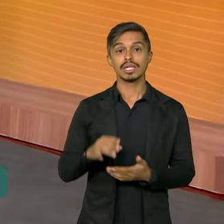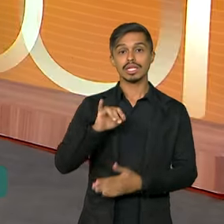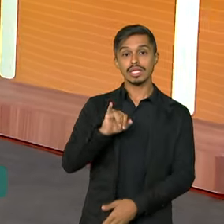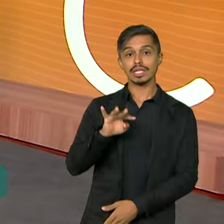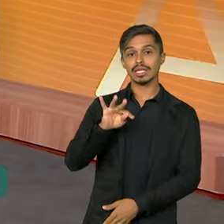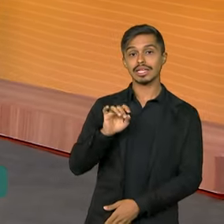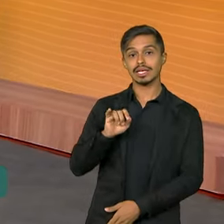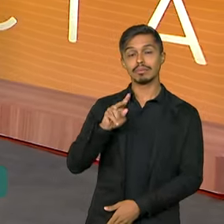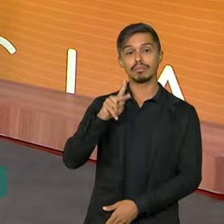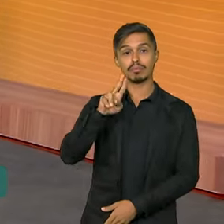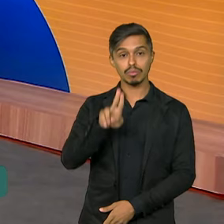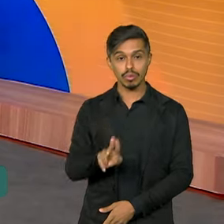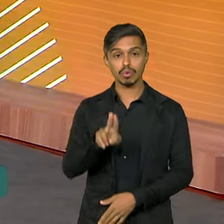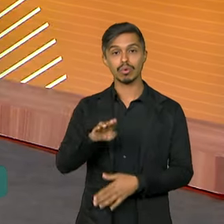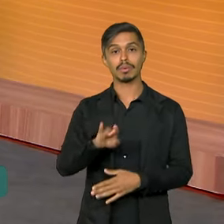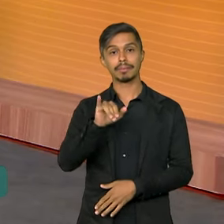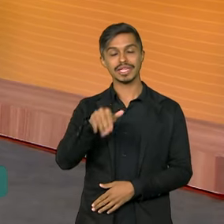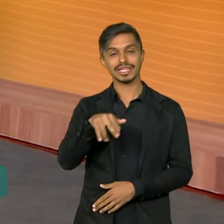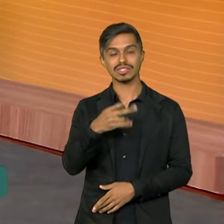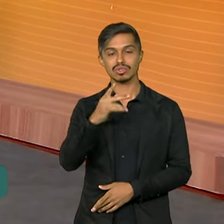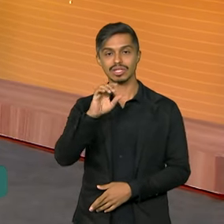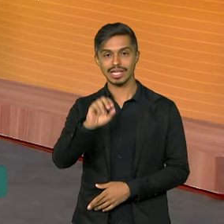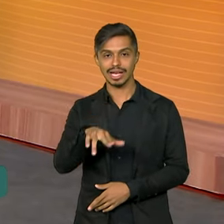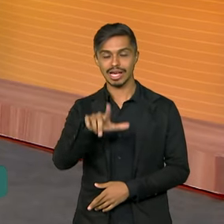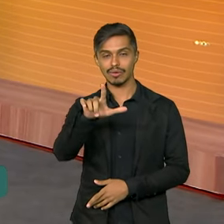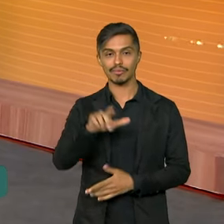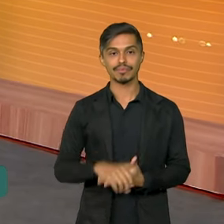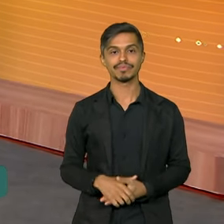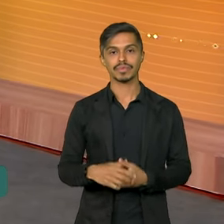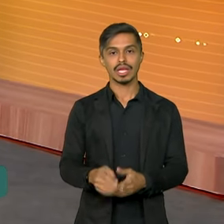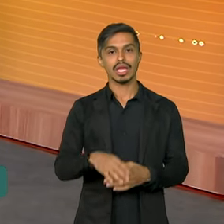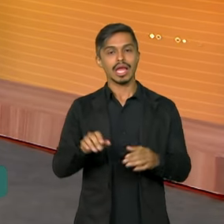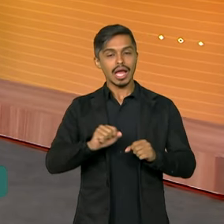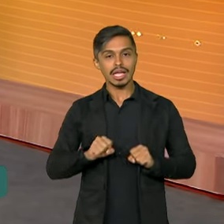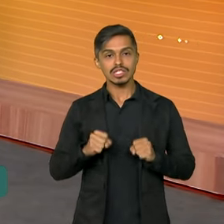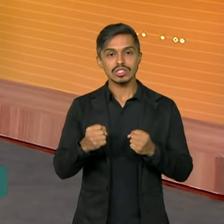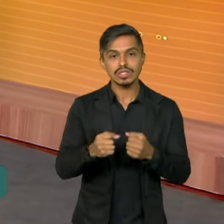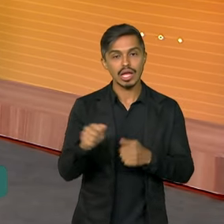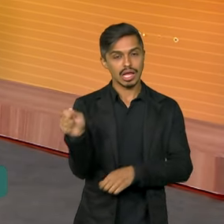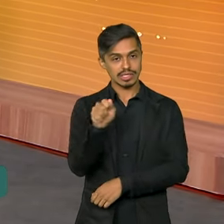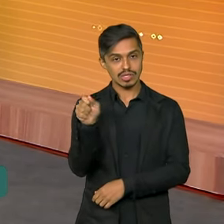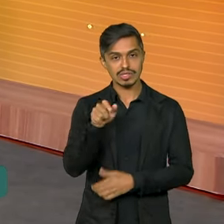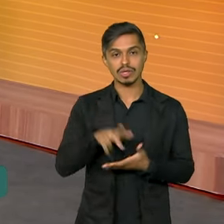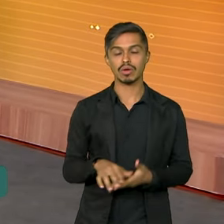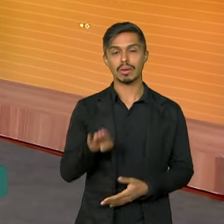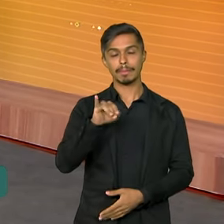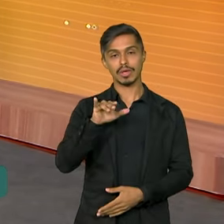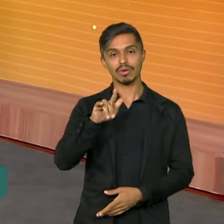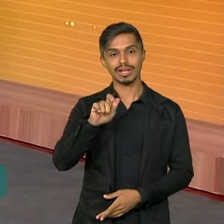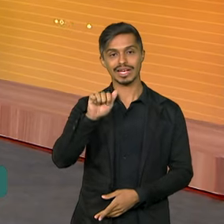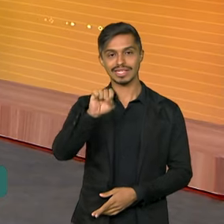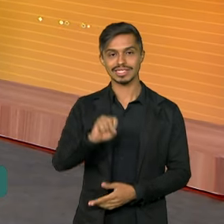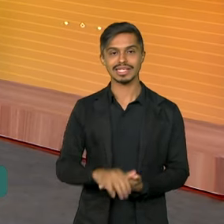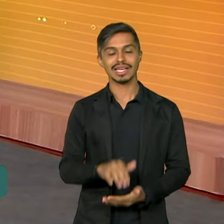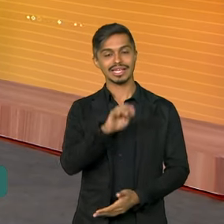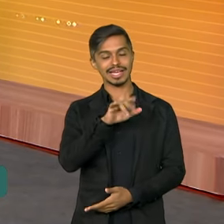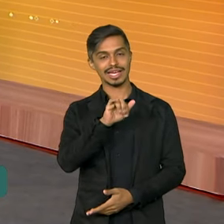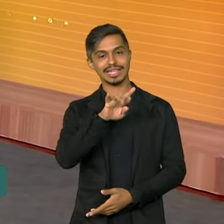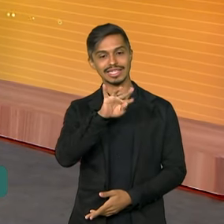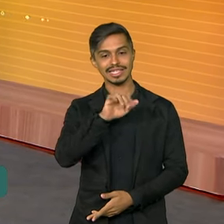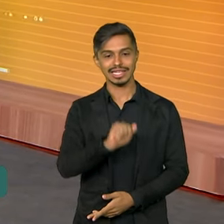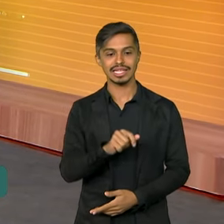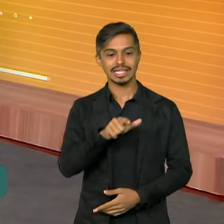Itaipu Binacional, a Associação Brasileira de Biogás e a Caritas. A meta é alcançar 100 cozinhas